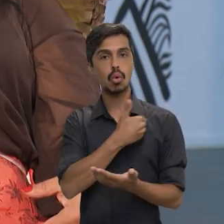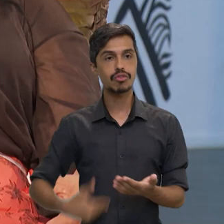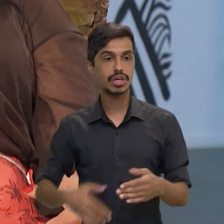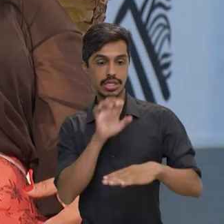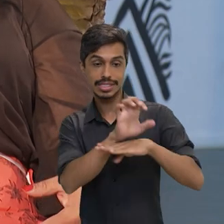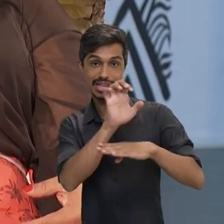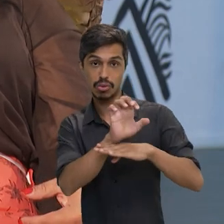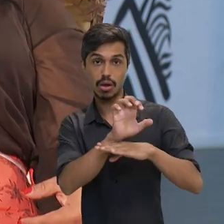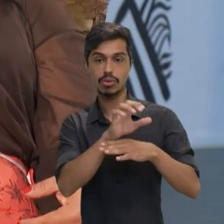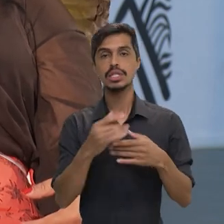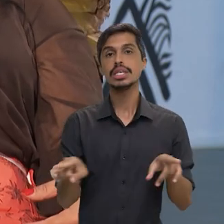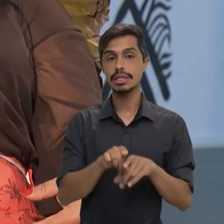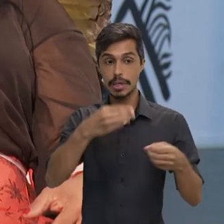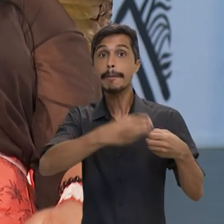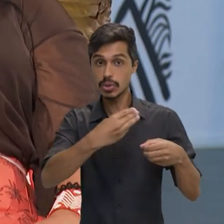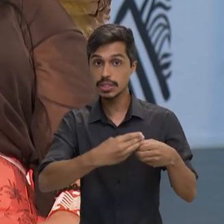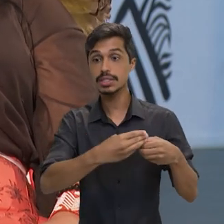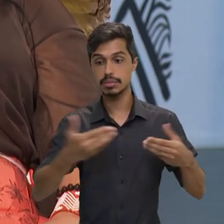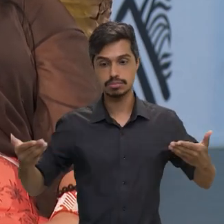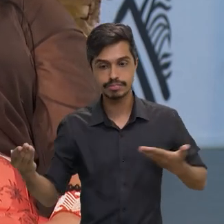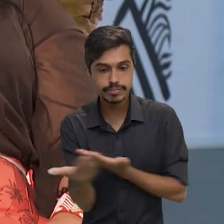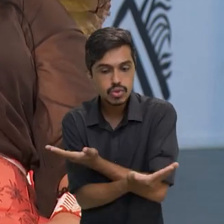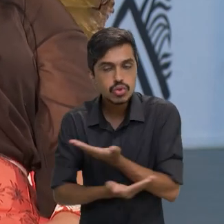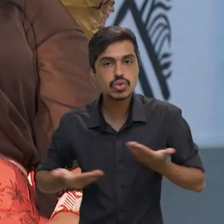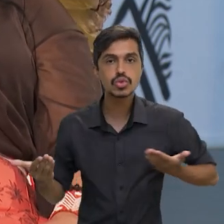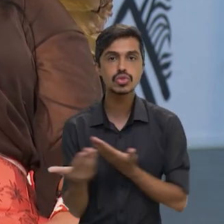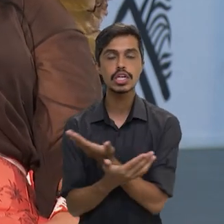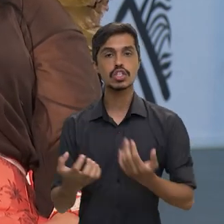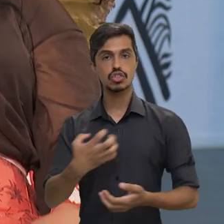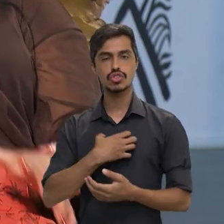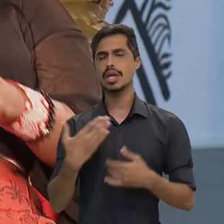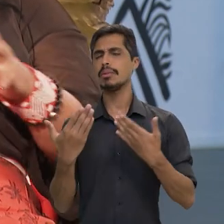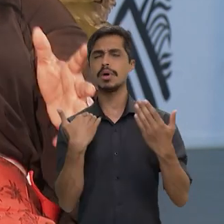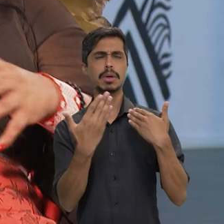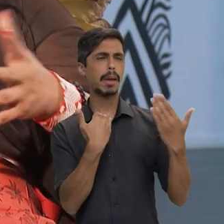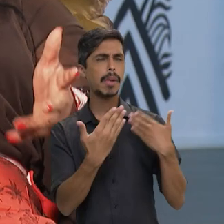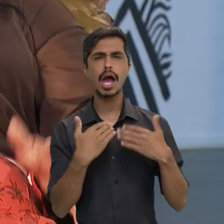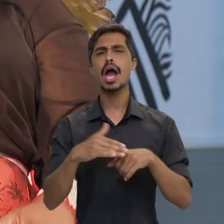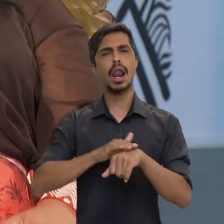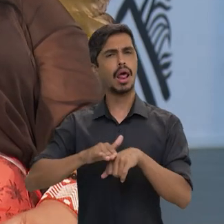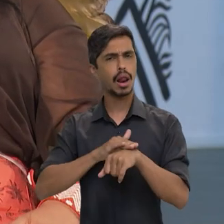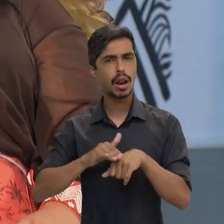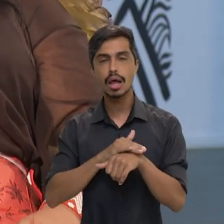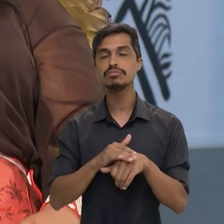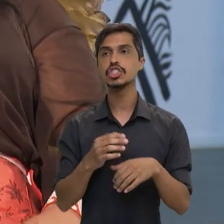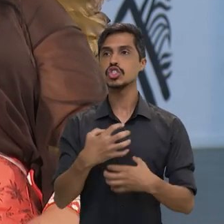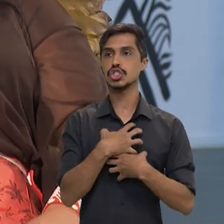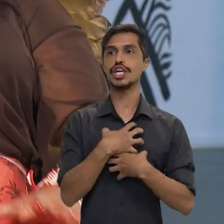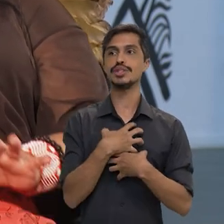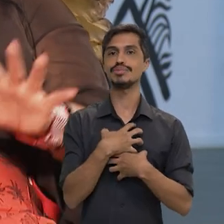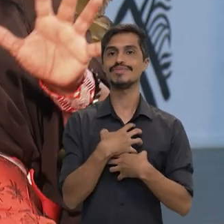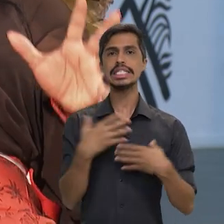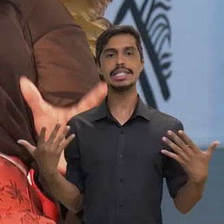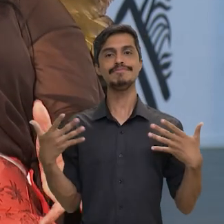o governo estadual e os municípios. Então, é tudo feito de forma muito conversada, né? De maneira, assim,